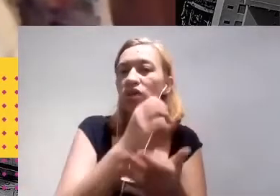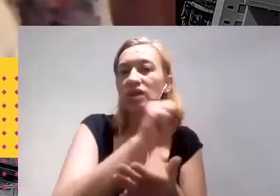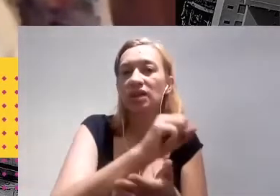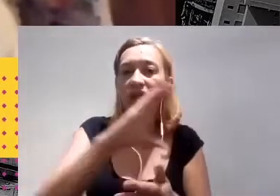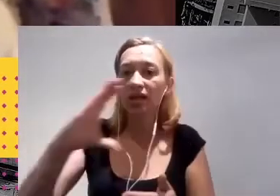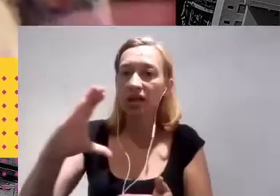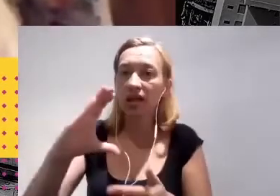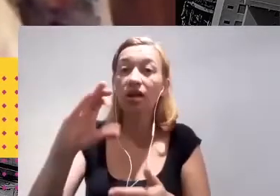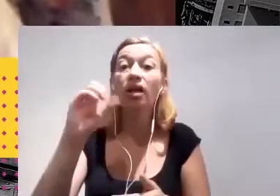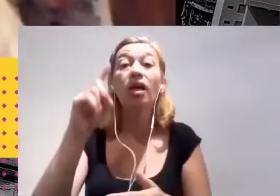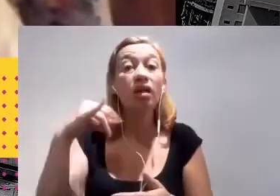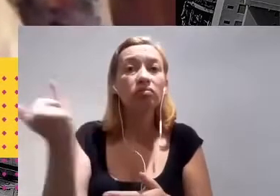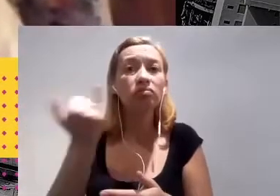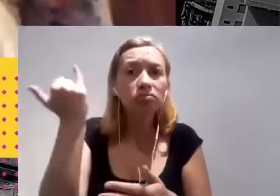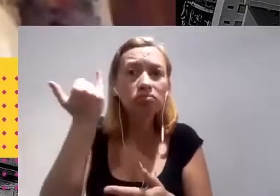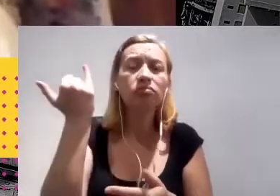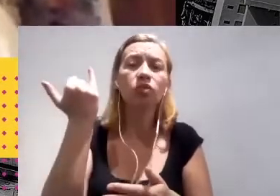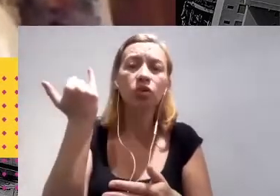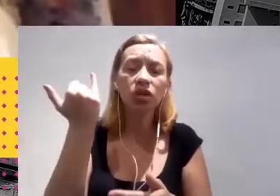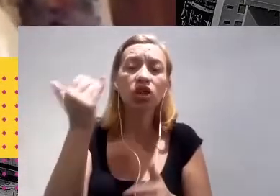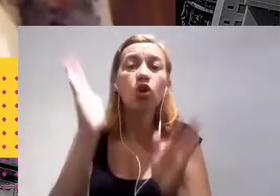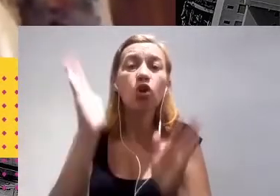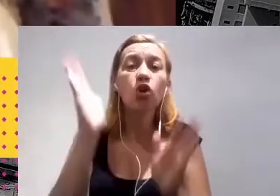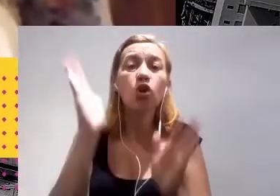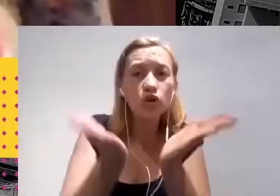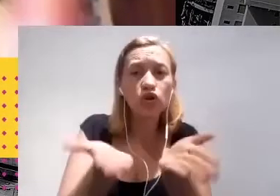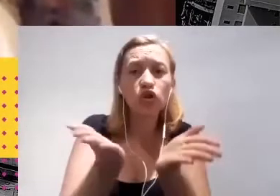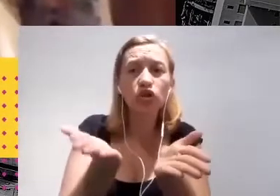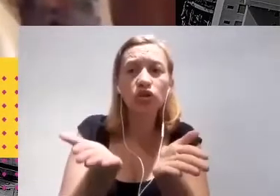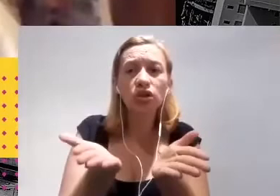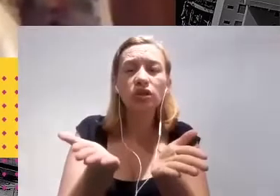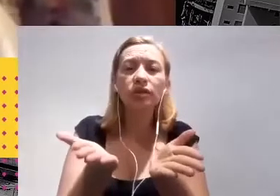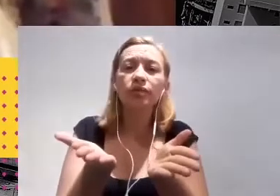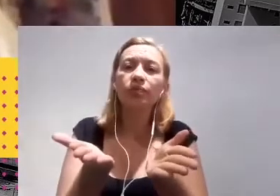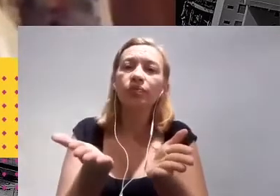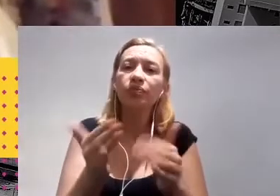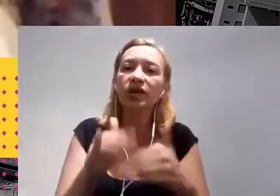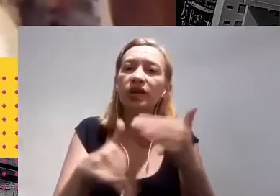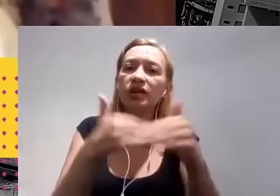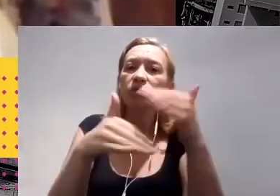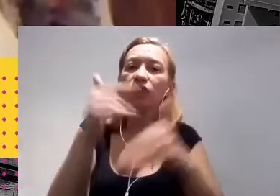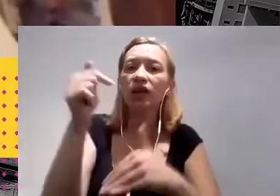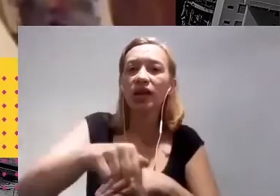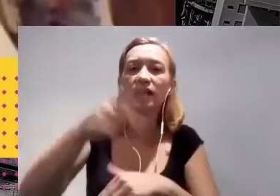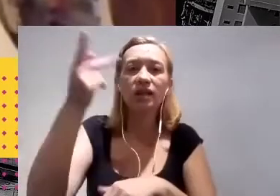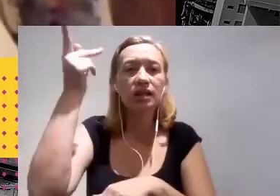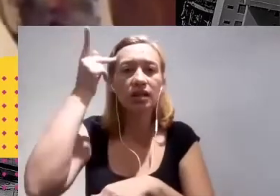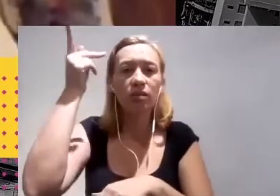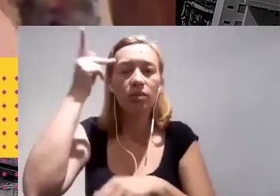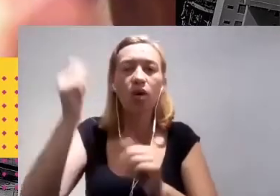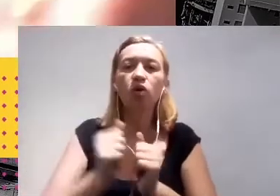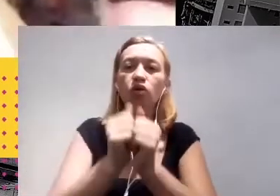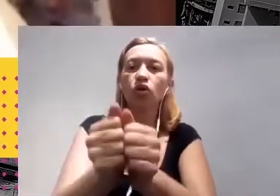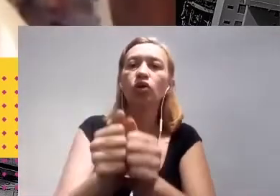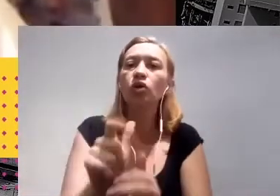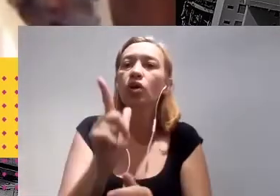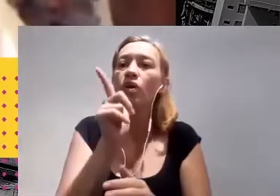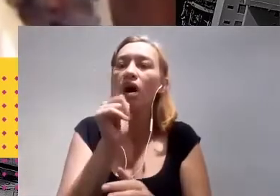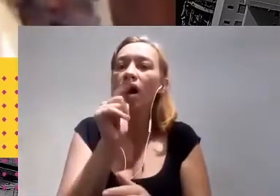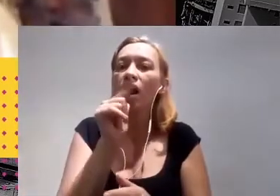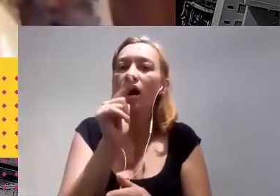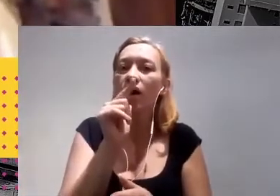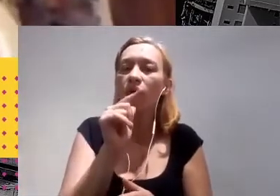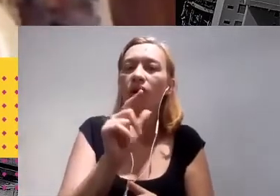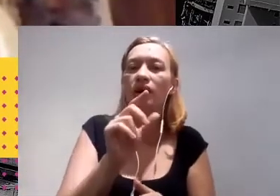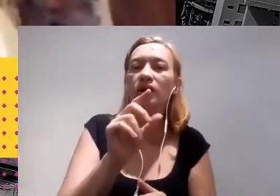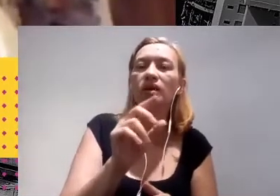muito interessante e, hoje, ele está ganhando escala aqui em São Paulo, junto com a Companhia de Água, a Sabesp, junto com a Agência